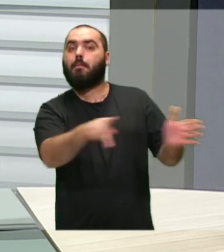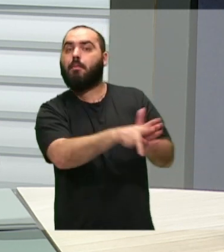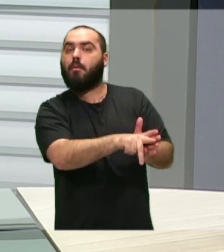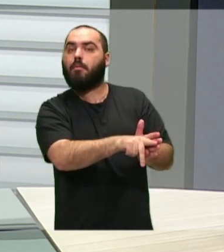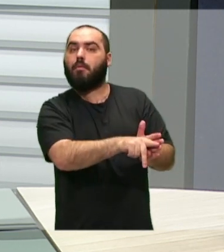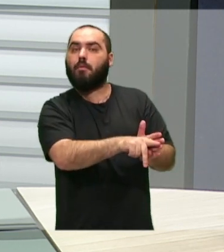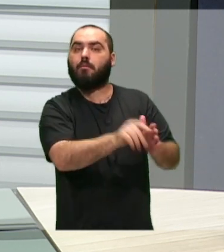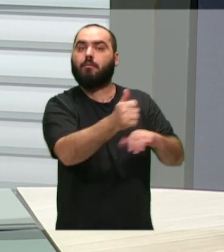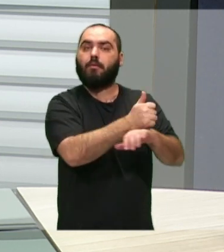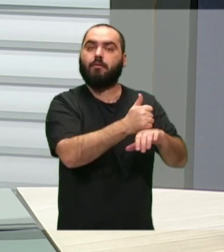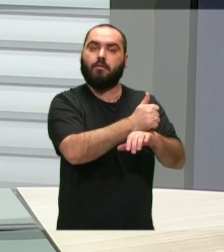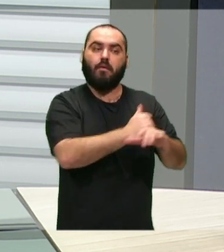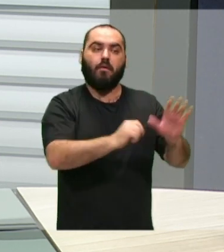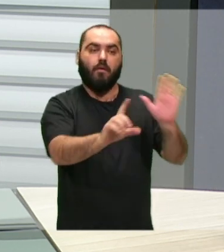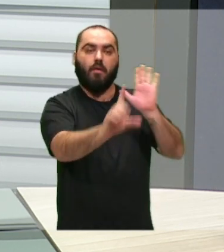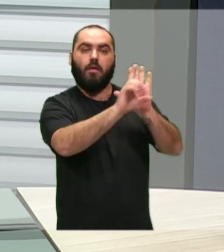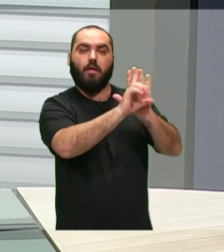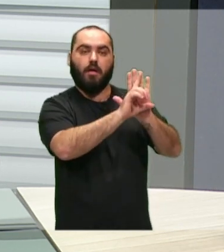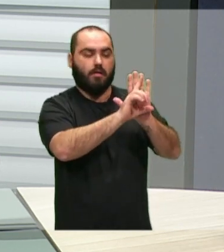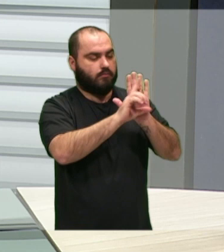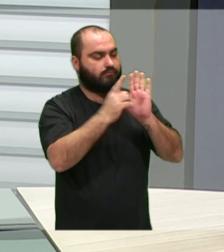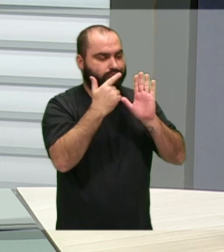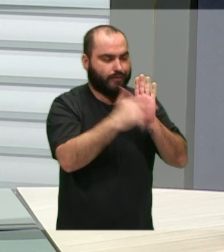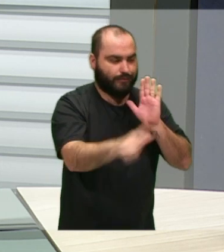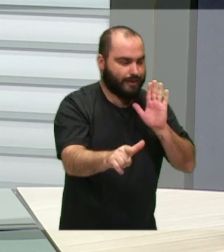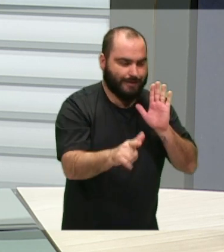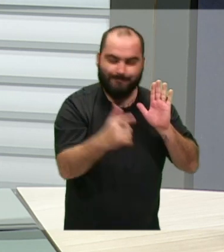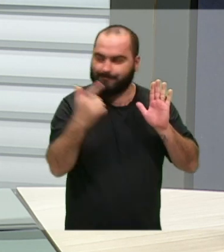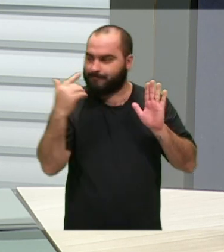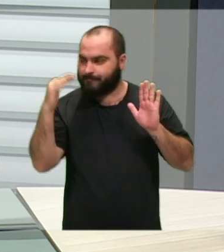julgar legislação que não está sendo cumprida,